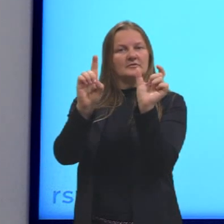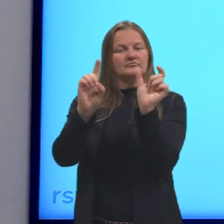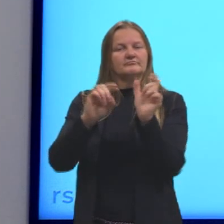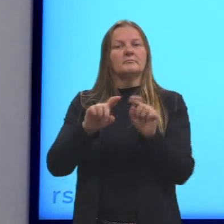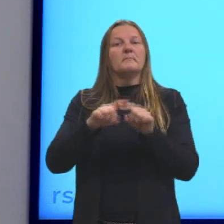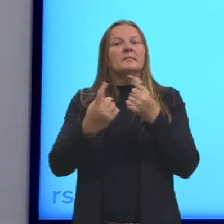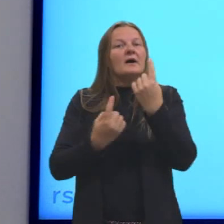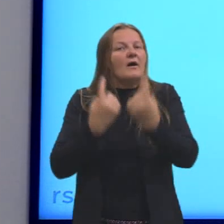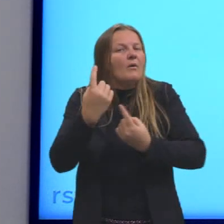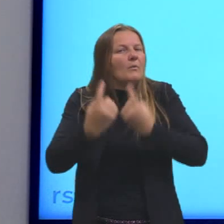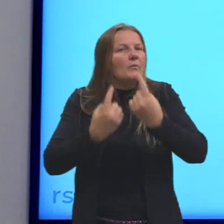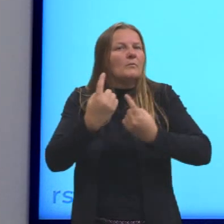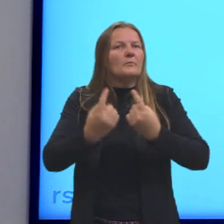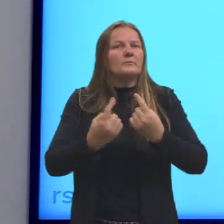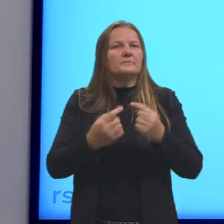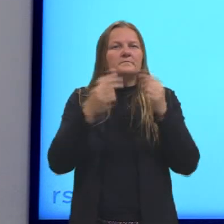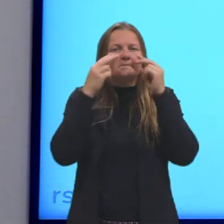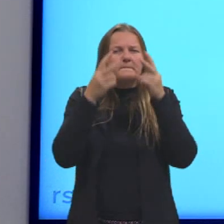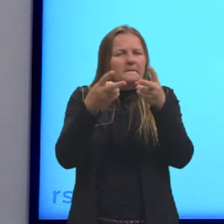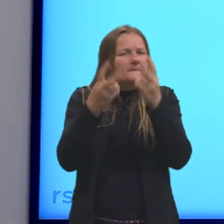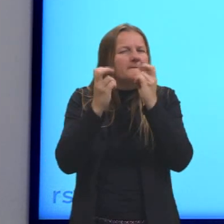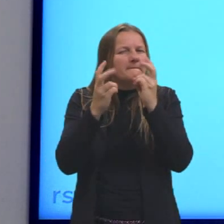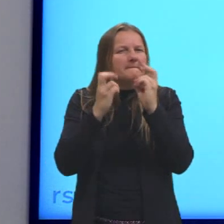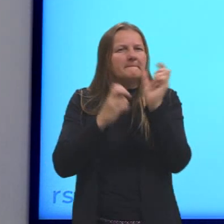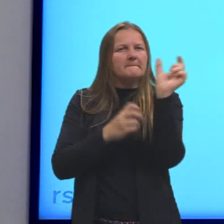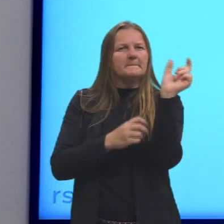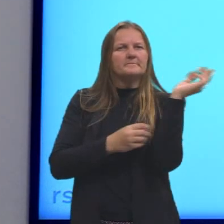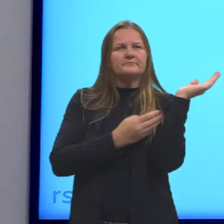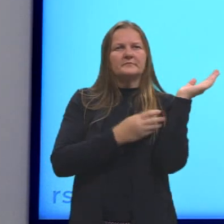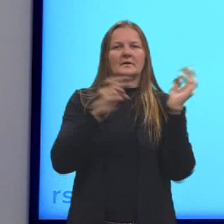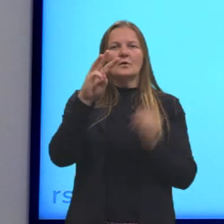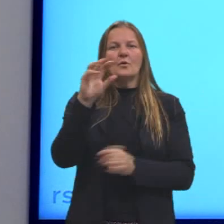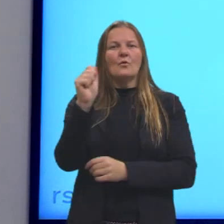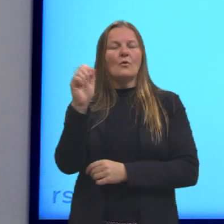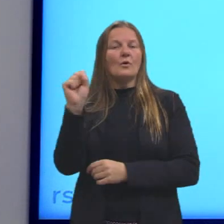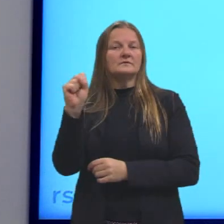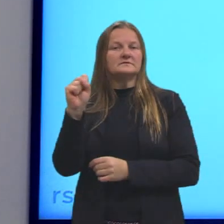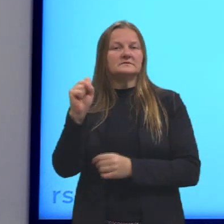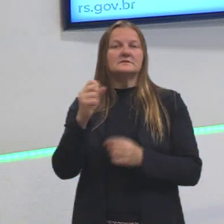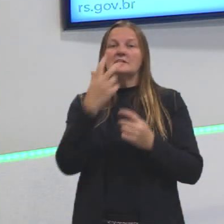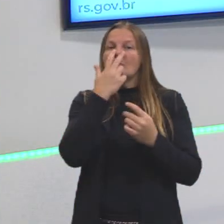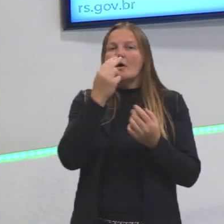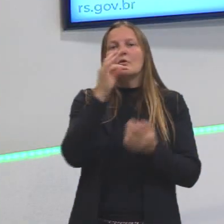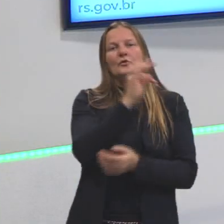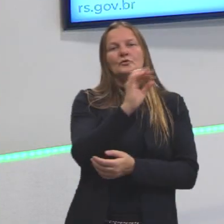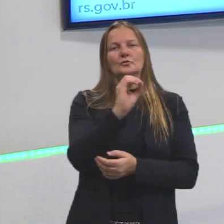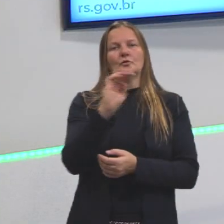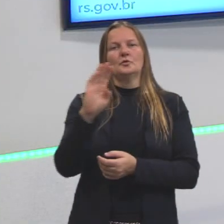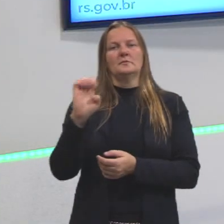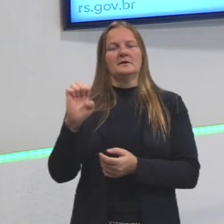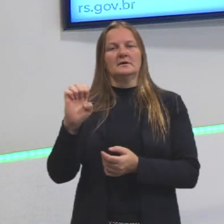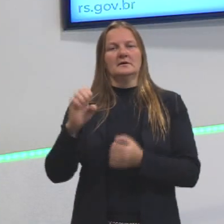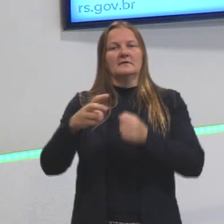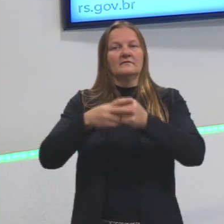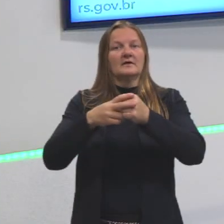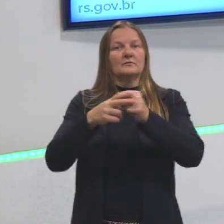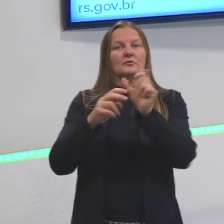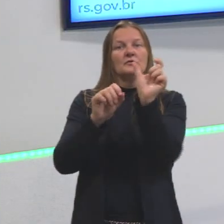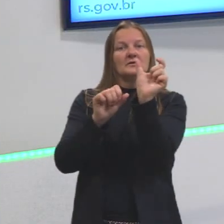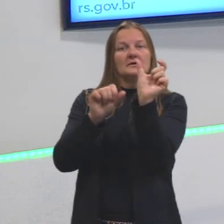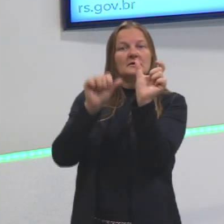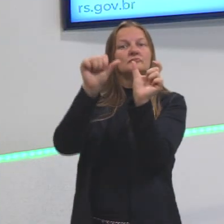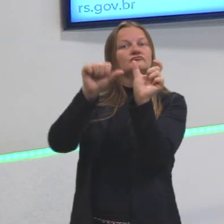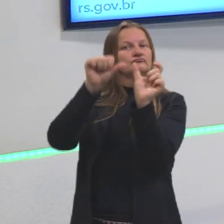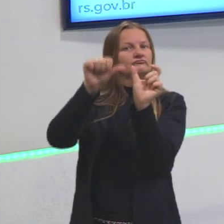Mas, alguns, vocês podem perceber, ó. O was. O was é o verbo to be. E ele não é um verbo regular. Ele é um verbo